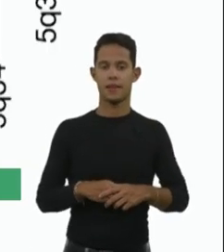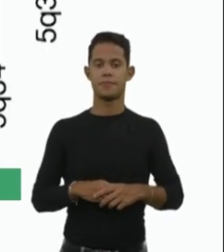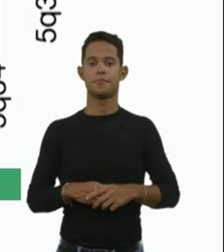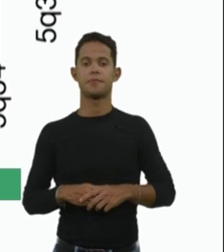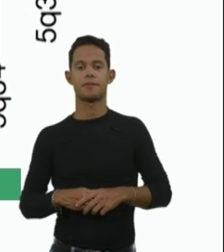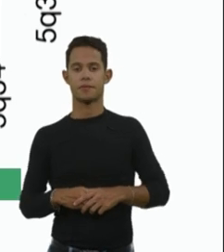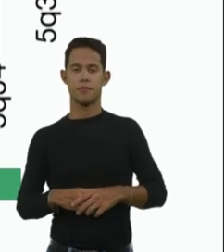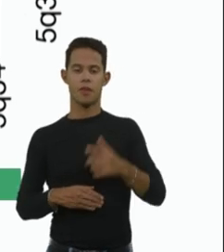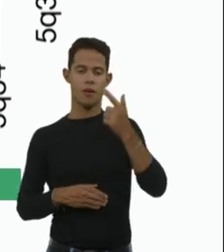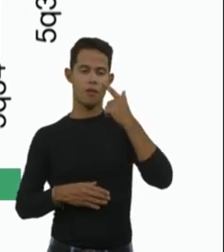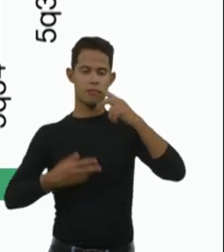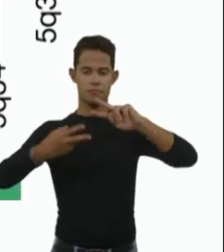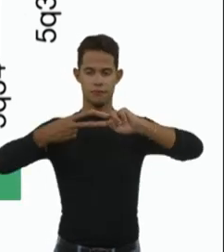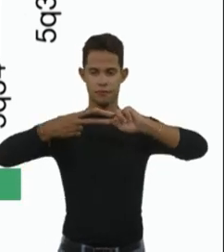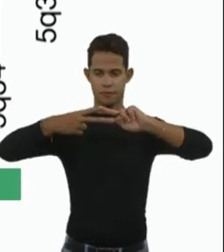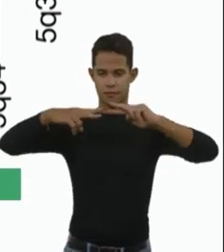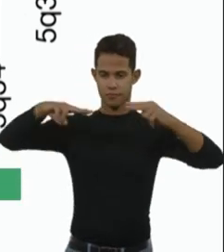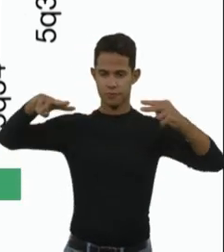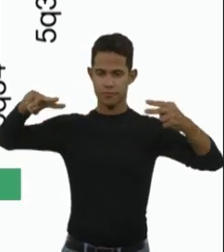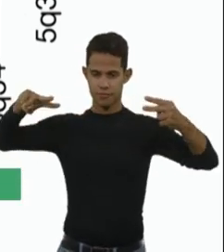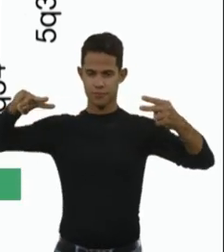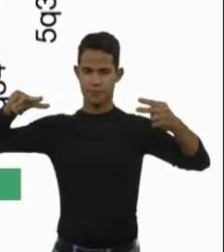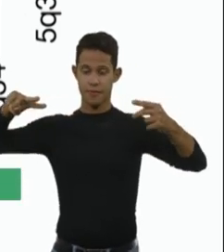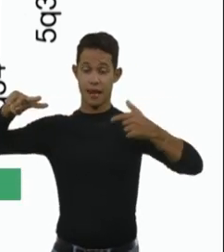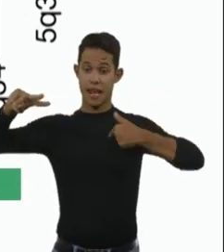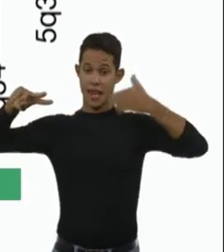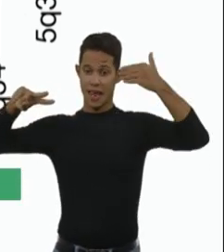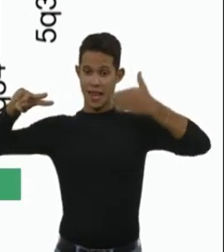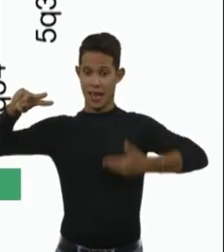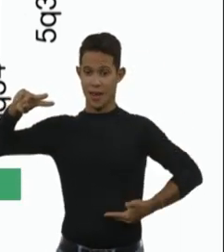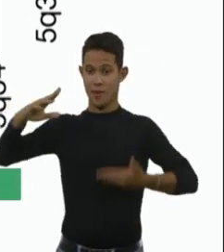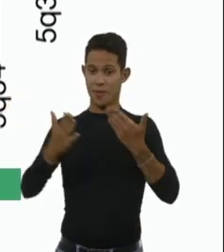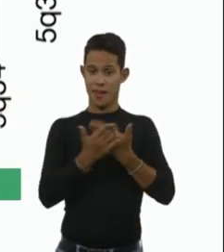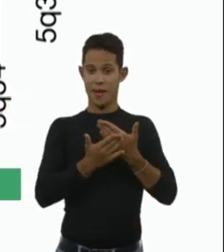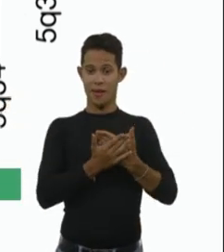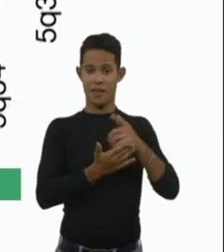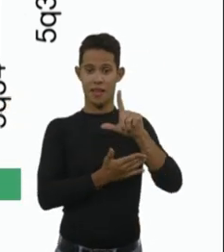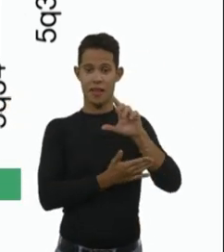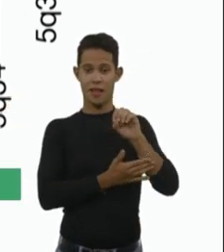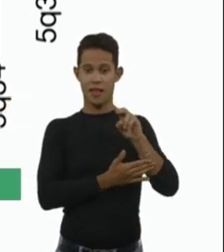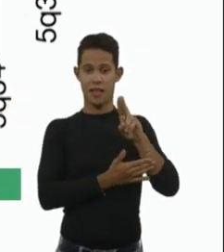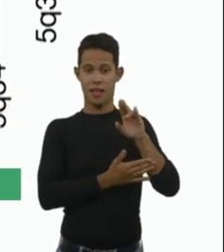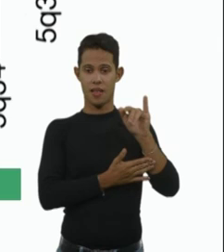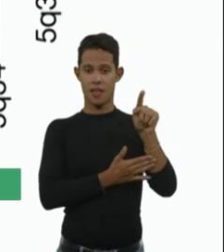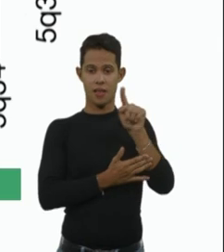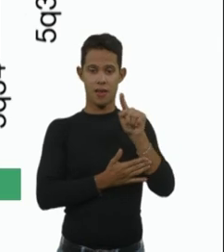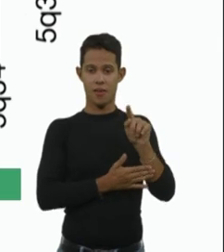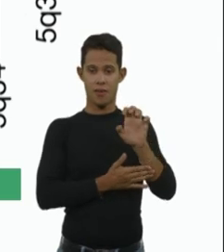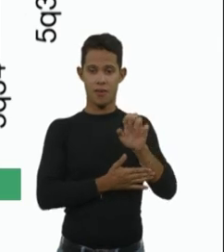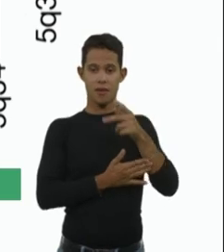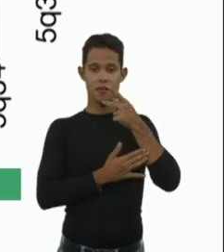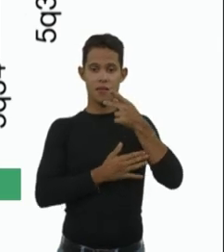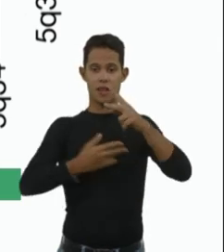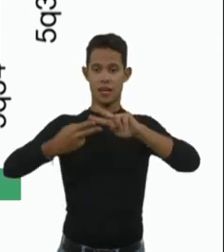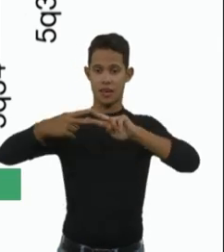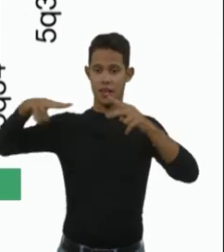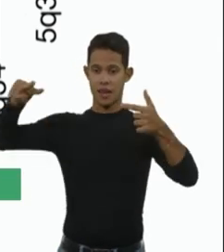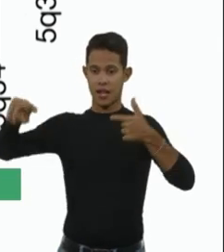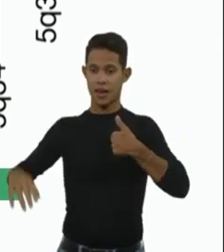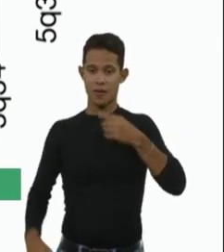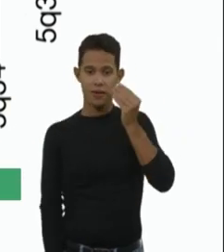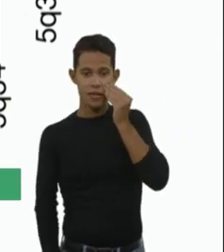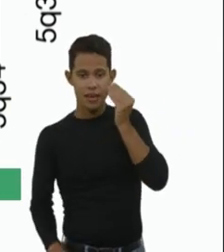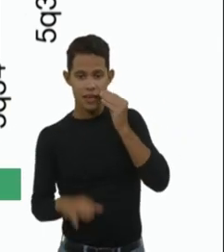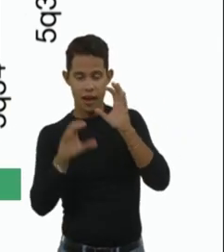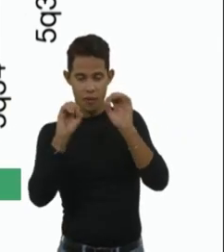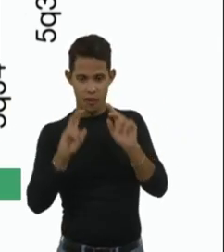esmiuçando um pouquinho até assim, quem sou eu depois de uma aula da Louise de falar de genética, mas eu vou tentar. Então, se a